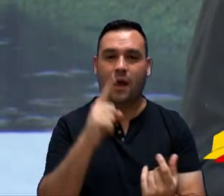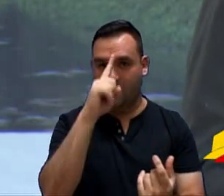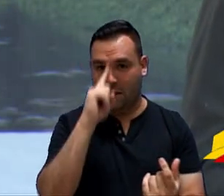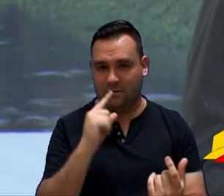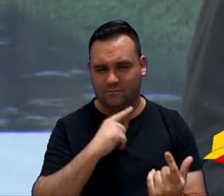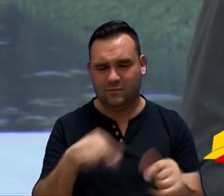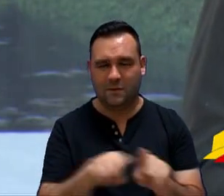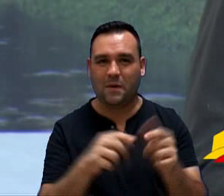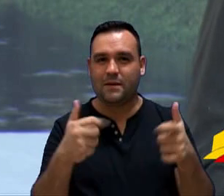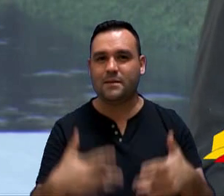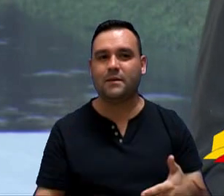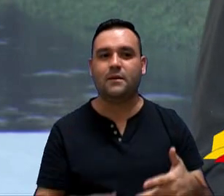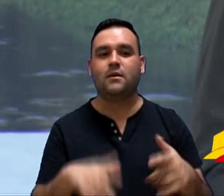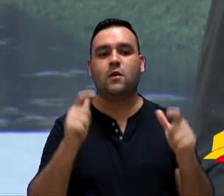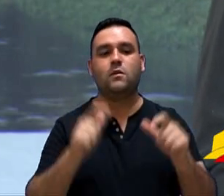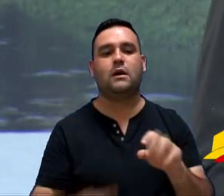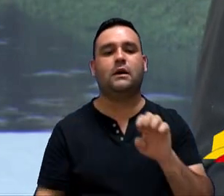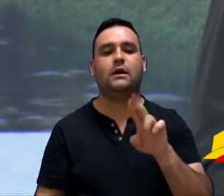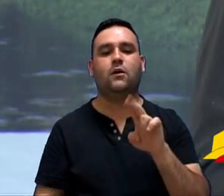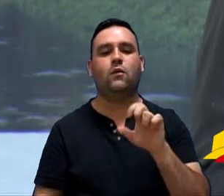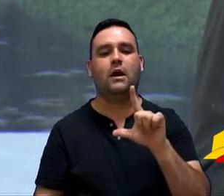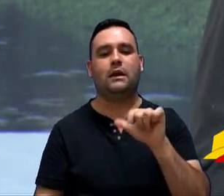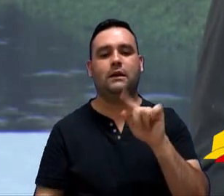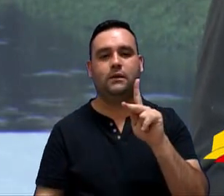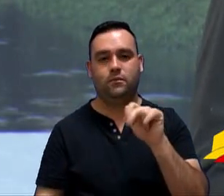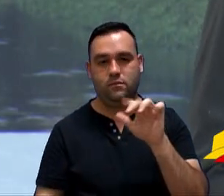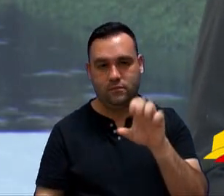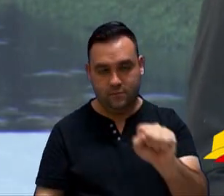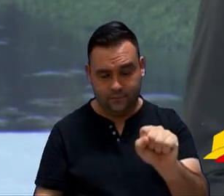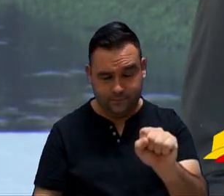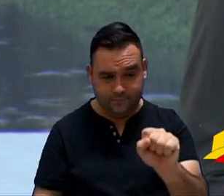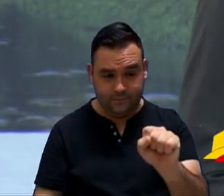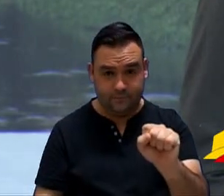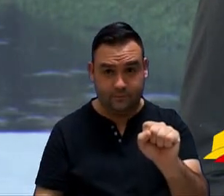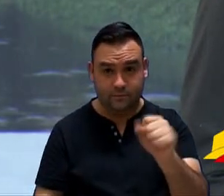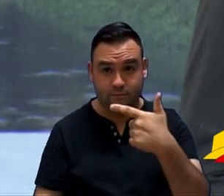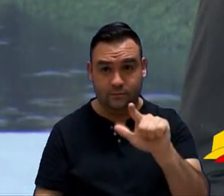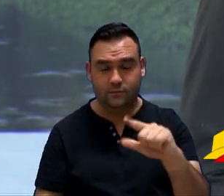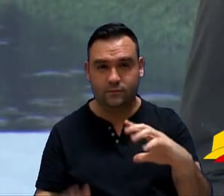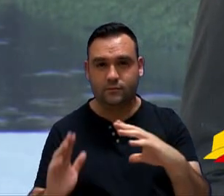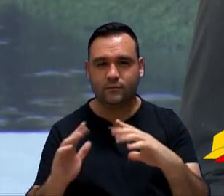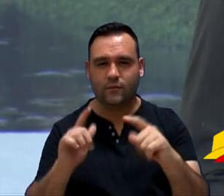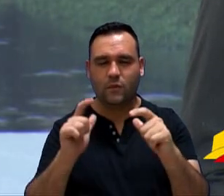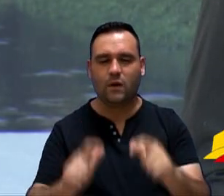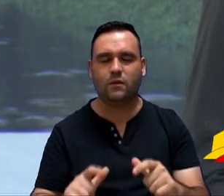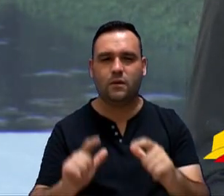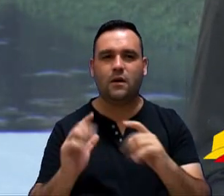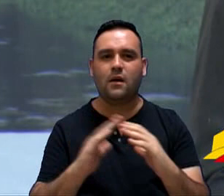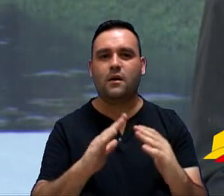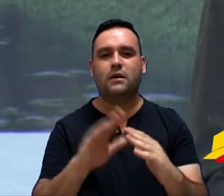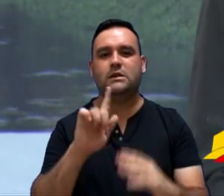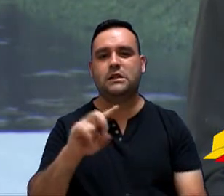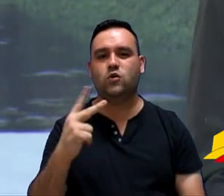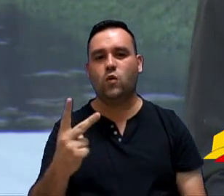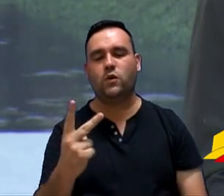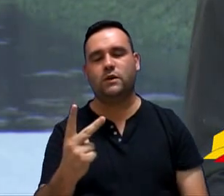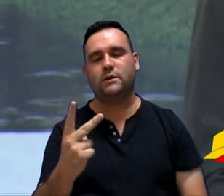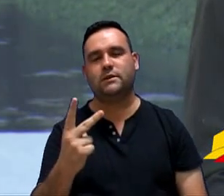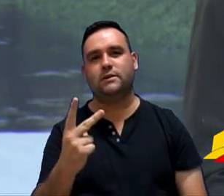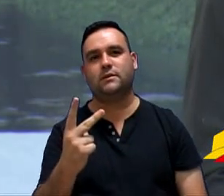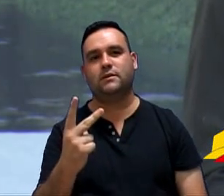anexos aqui, diz o Parque Eucaliptus, o Conjunto Abit Sorocaba G2,